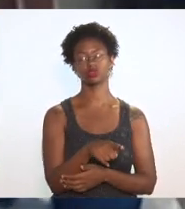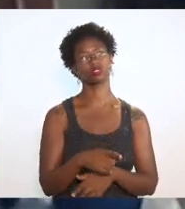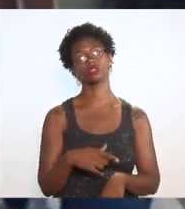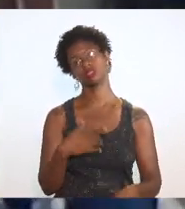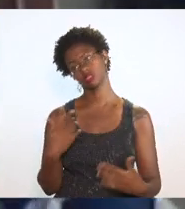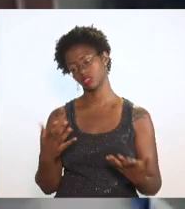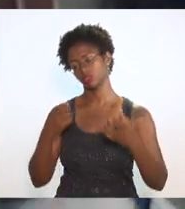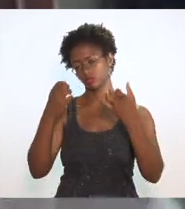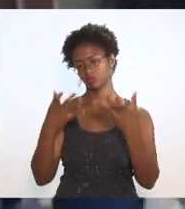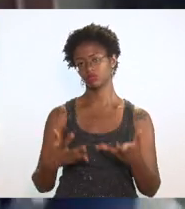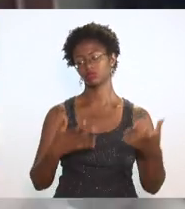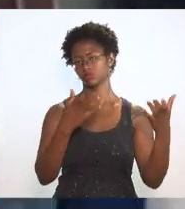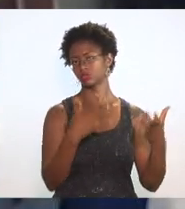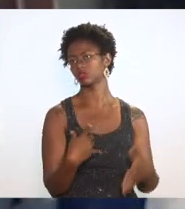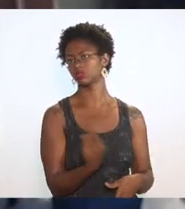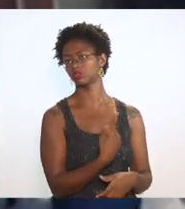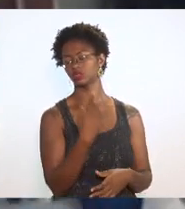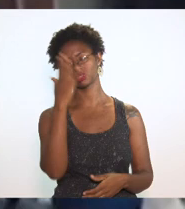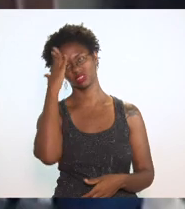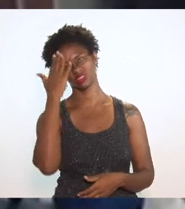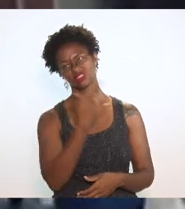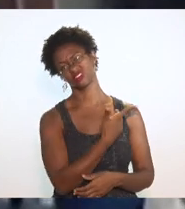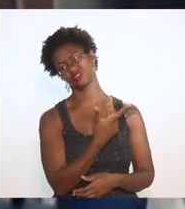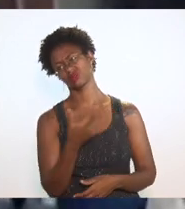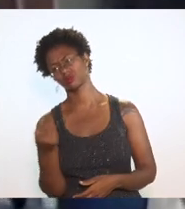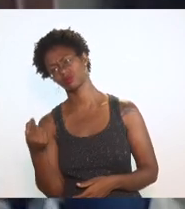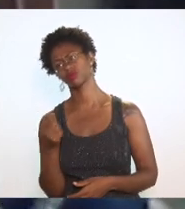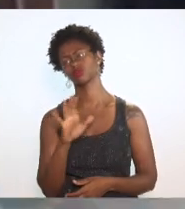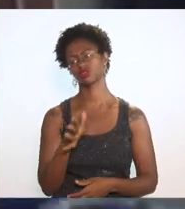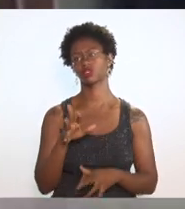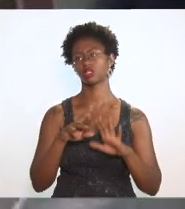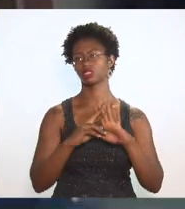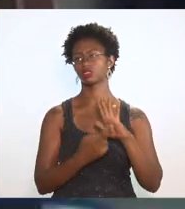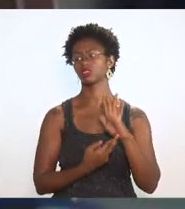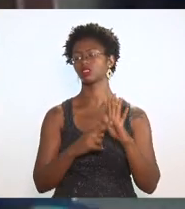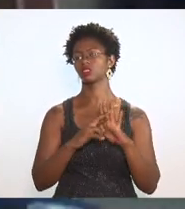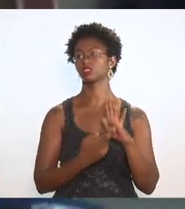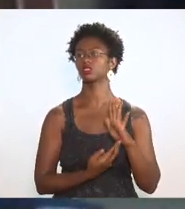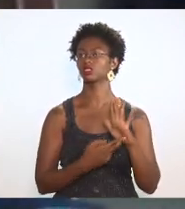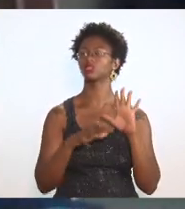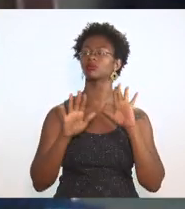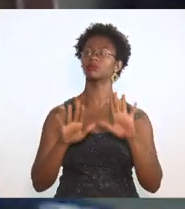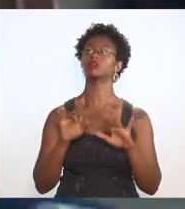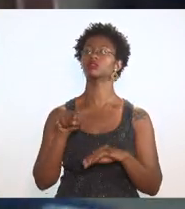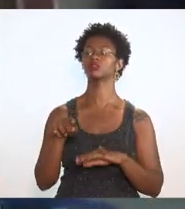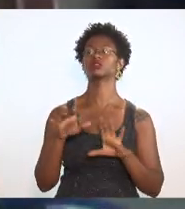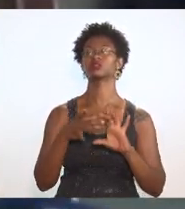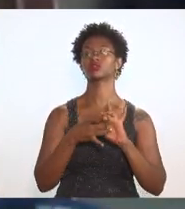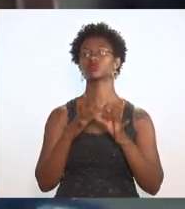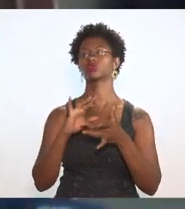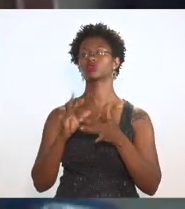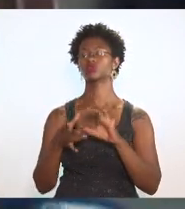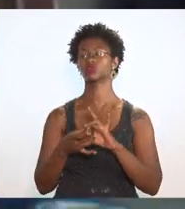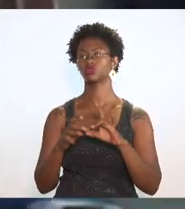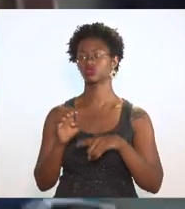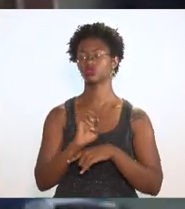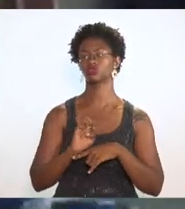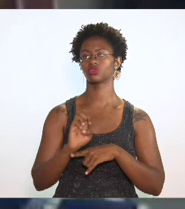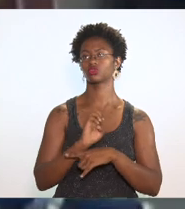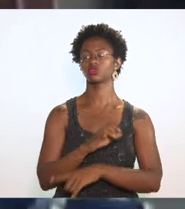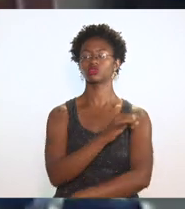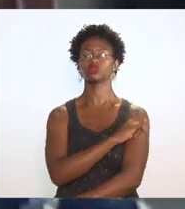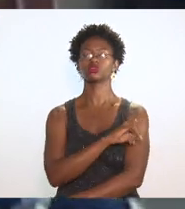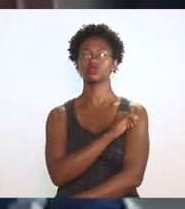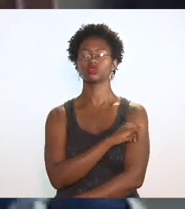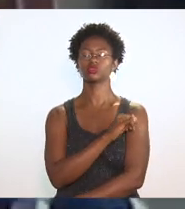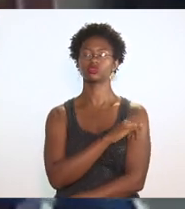justifica apesar de a gente já estar desde 2000 com essa norma mas esse contexto que o estado do Rio de Janeiro se encontra que é o regime de